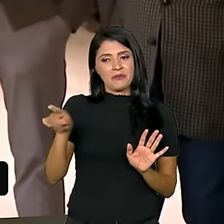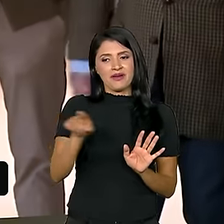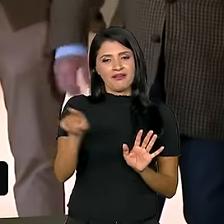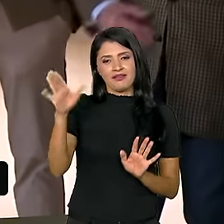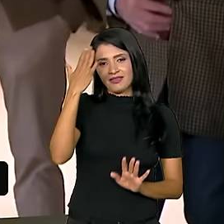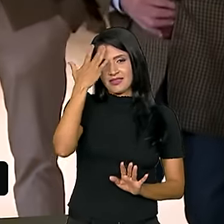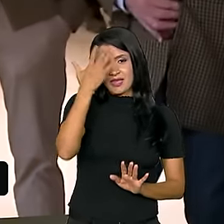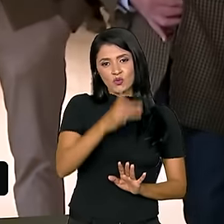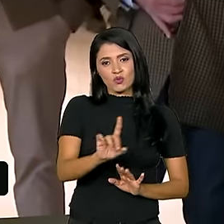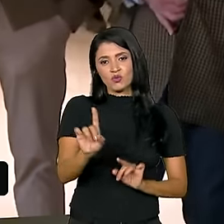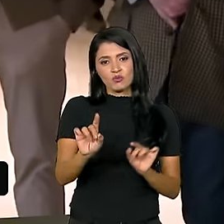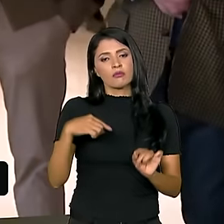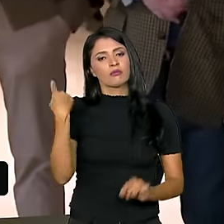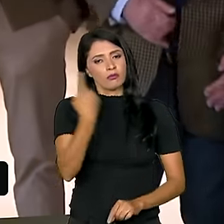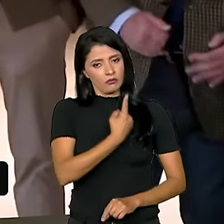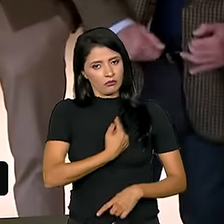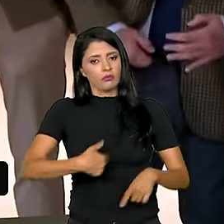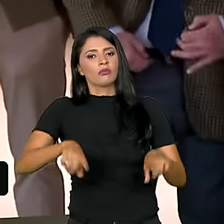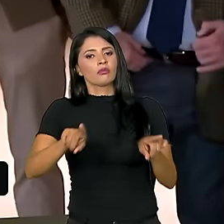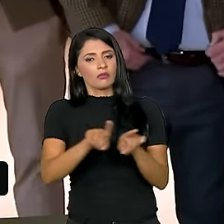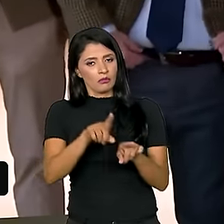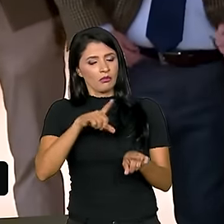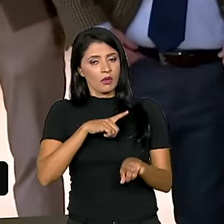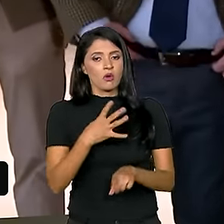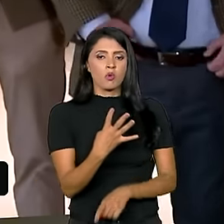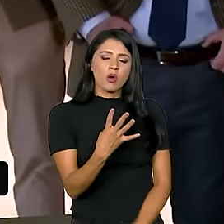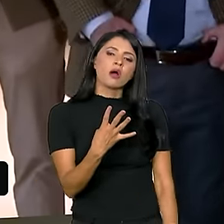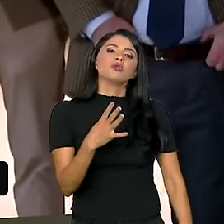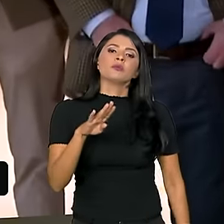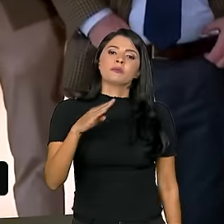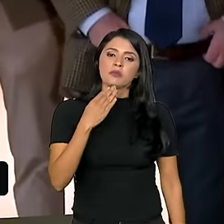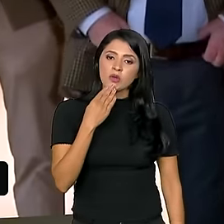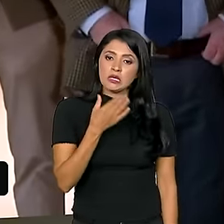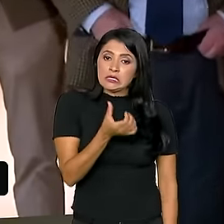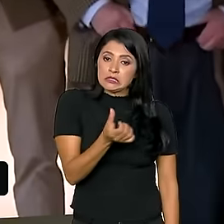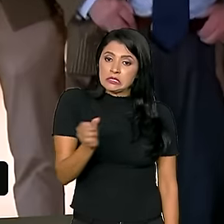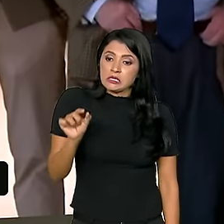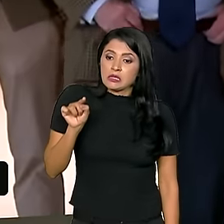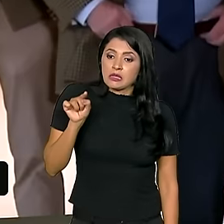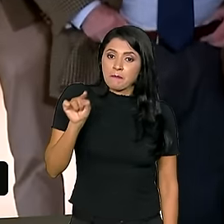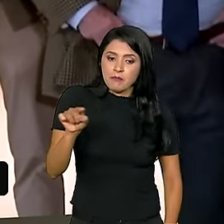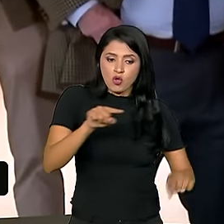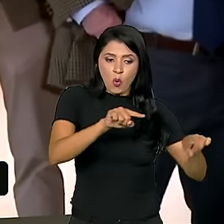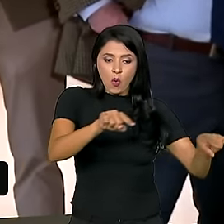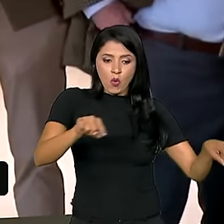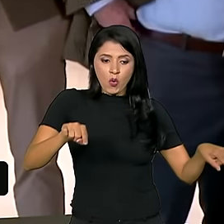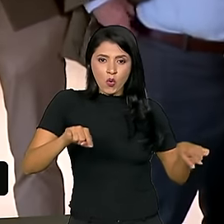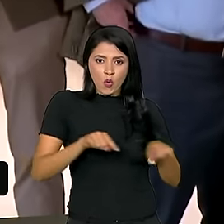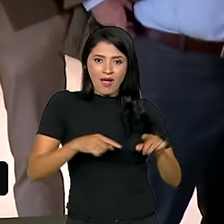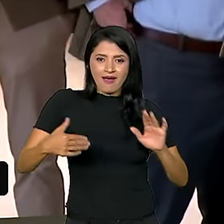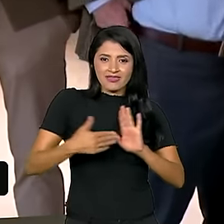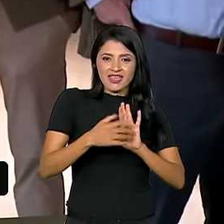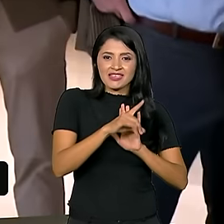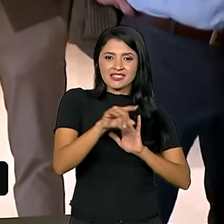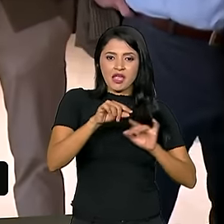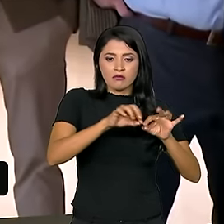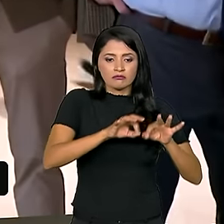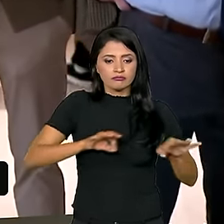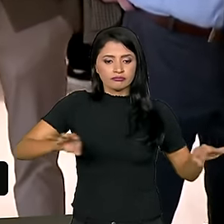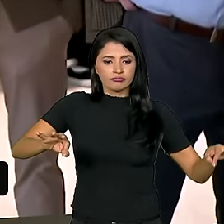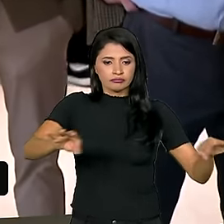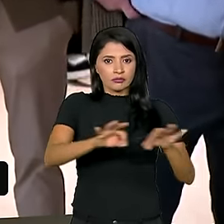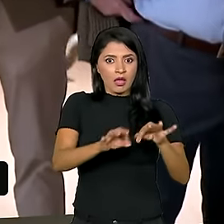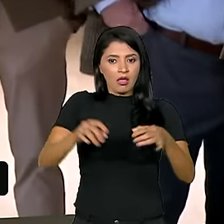sabem é que nós também temos 4 milhões e 600 mil pequenas propriedades, até 100 hectares, que produzem quase